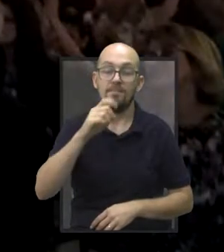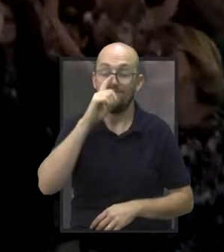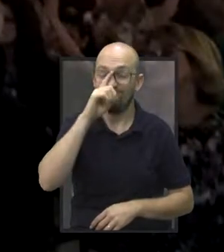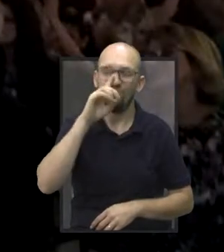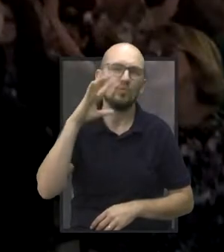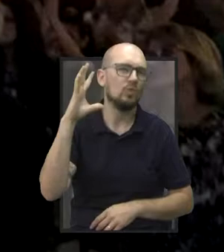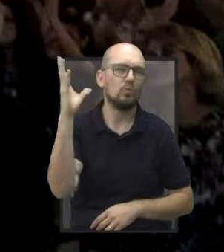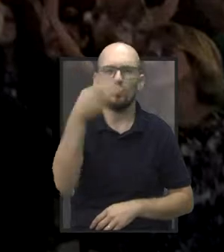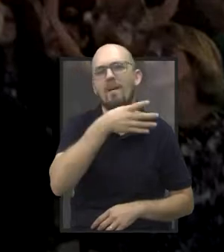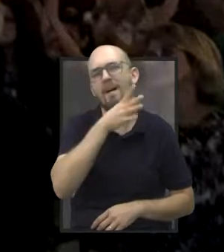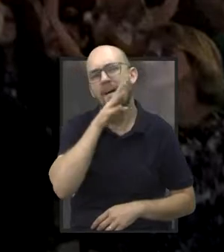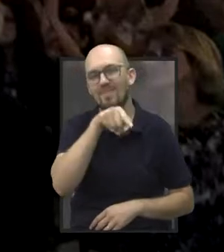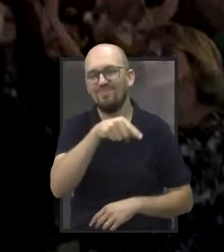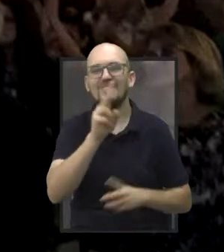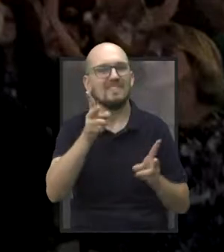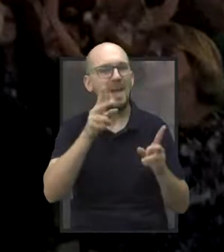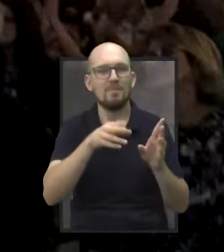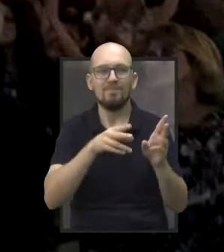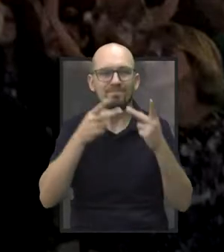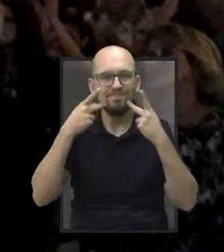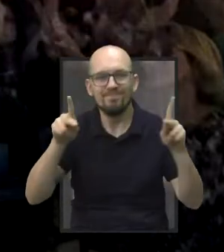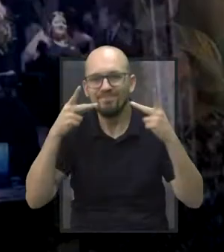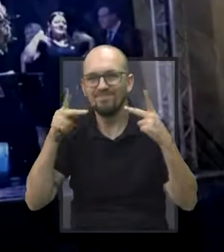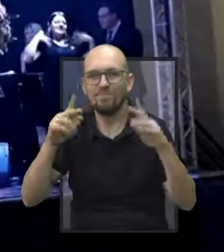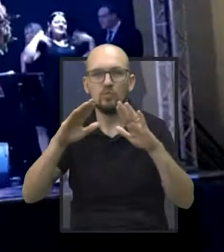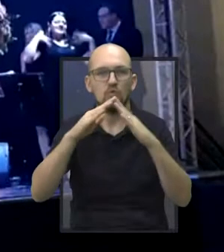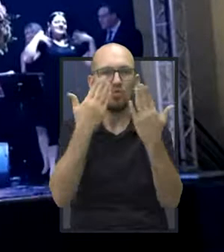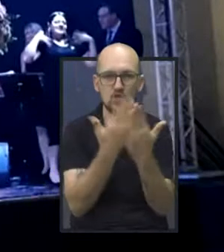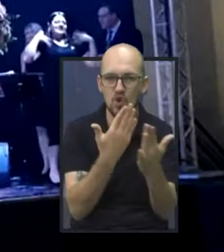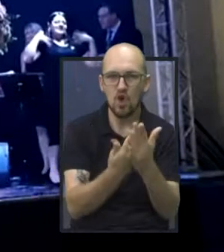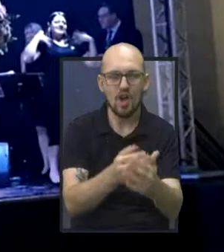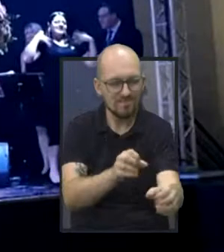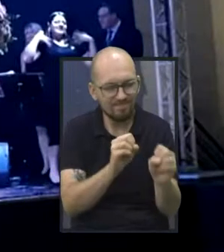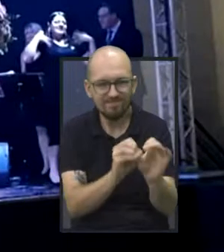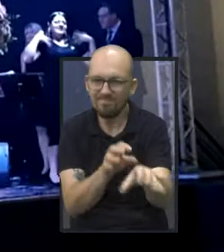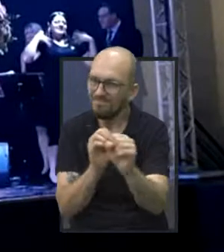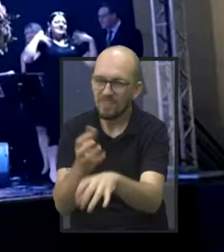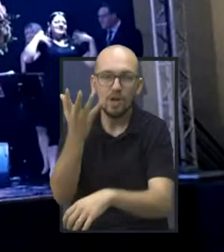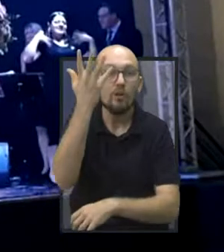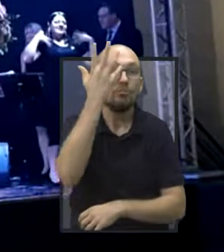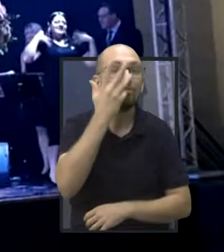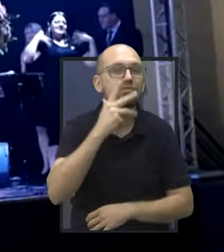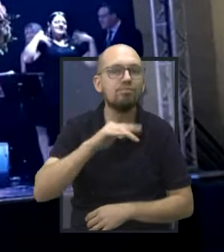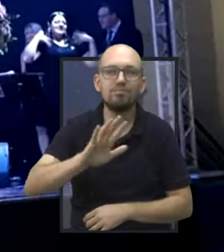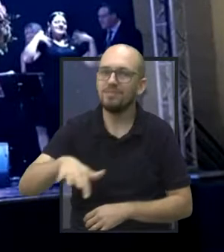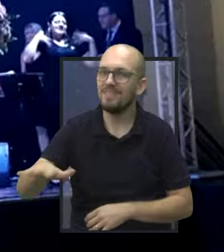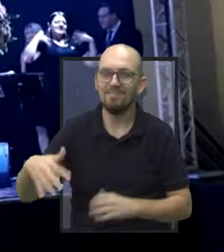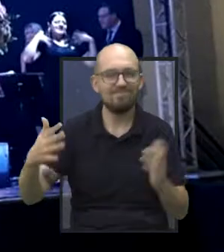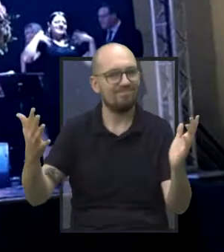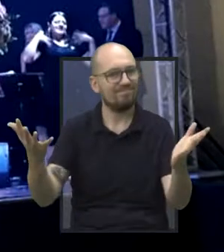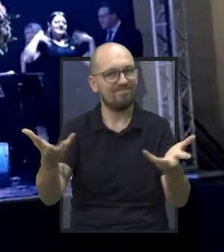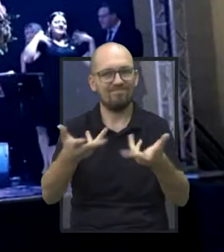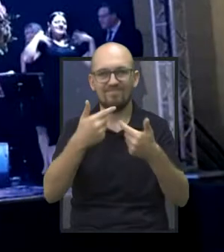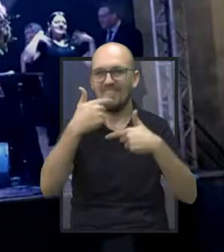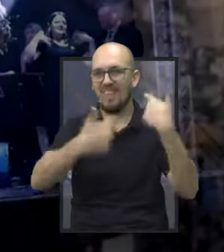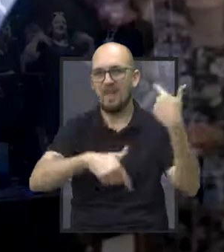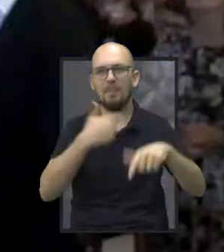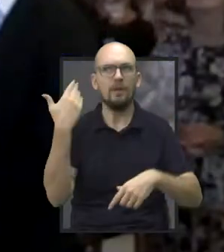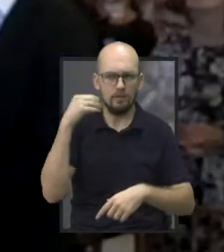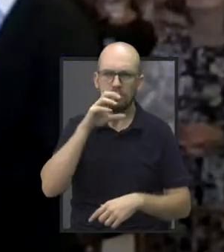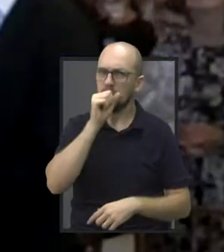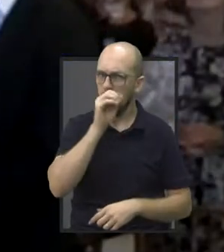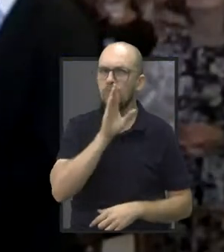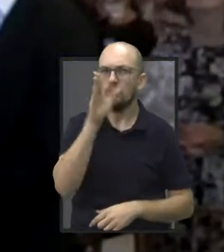evangelização com escola para as crianças. Enfim, uma pregação fantástica. Nós tivemos participando no último sábado,